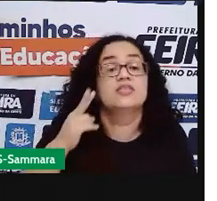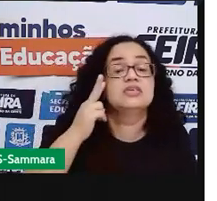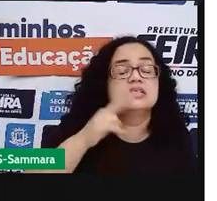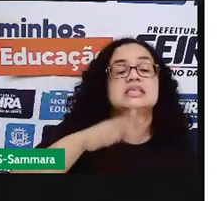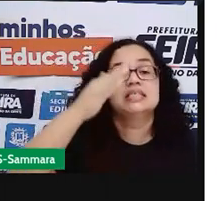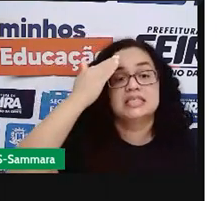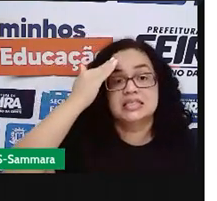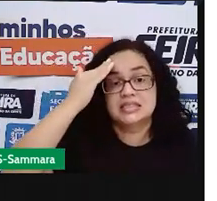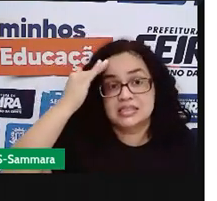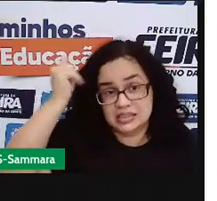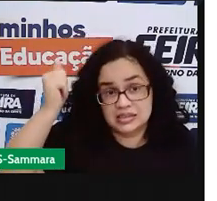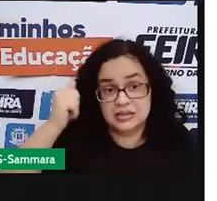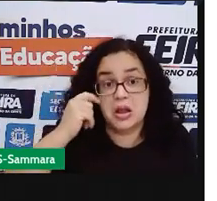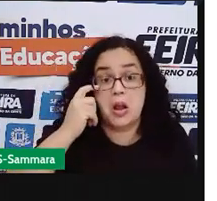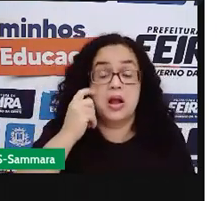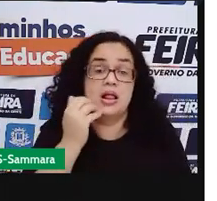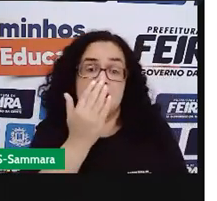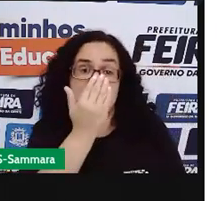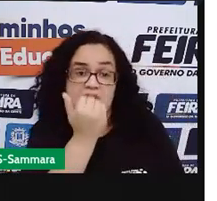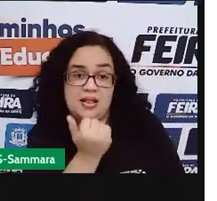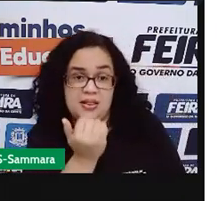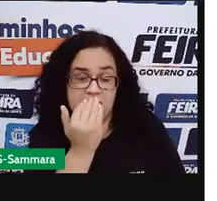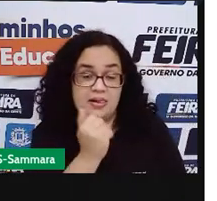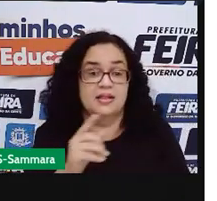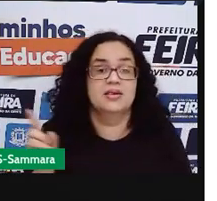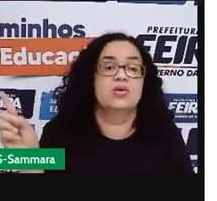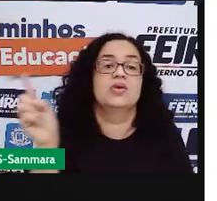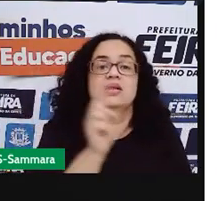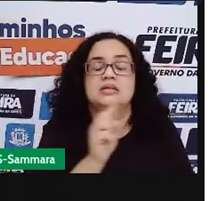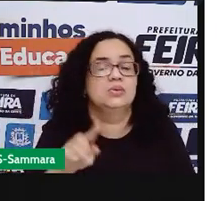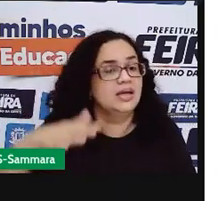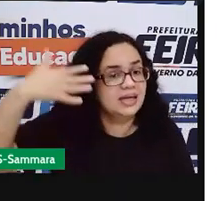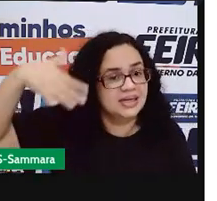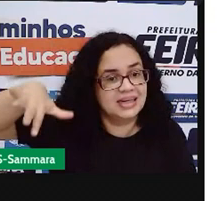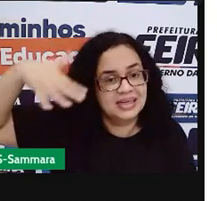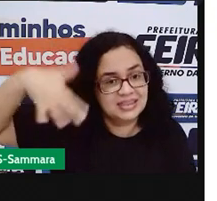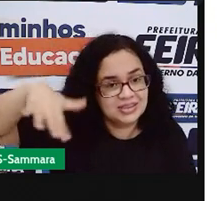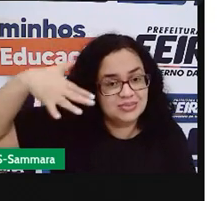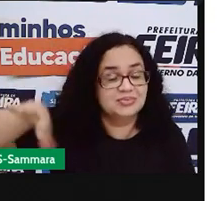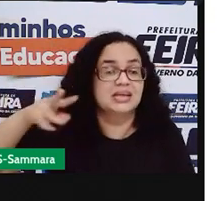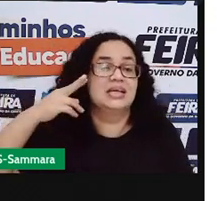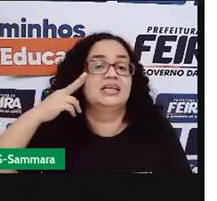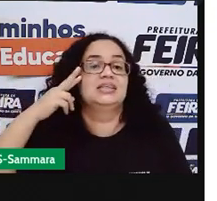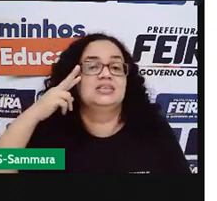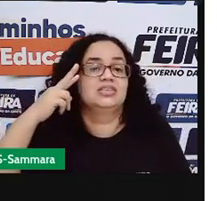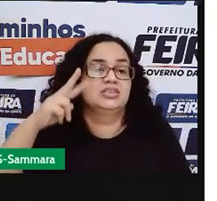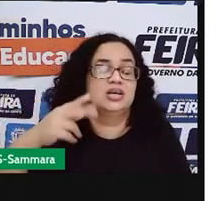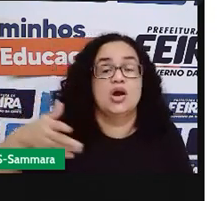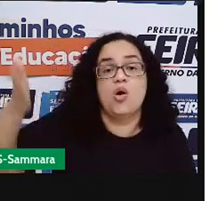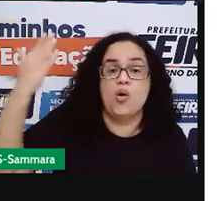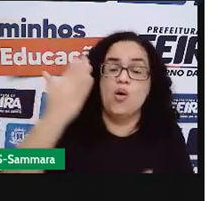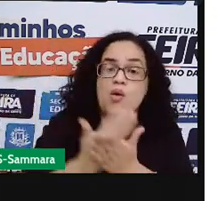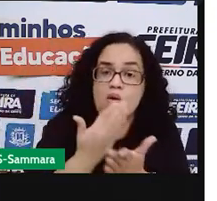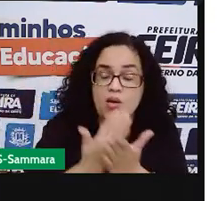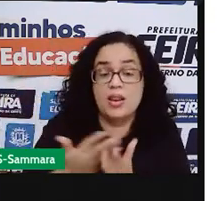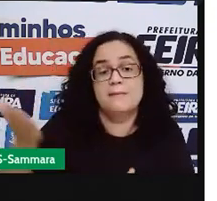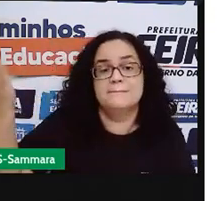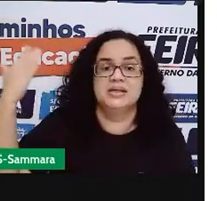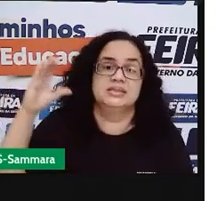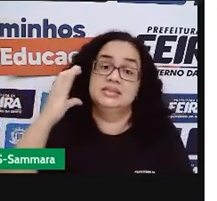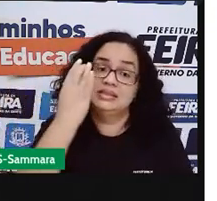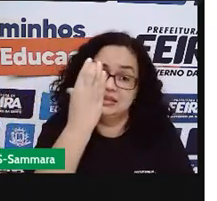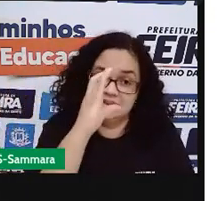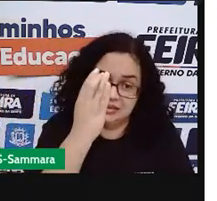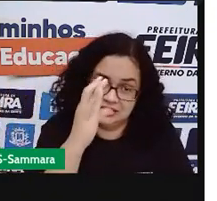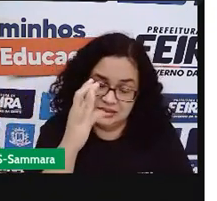já sabe que a alimentação saudável não é cara, porque nós já vimos isso em umas outras aulas de ciências da